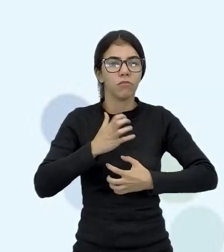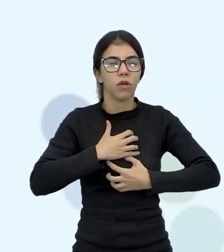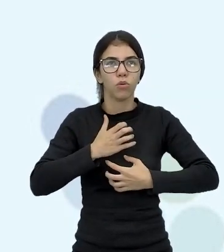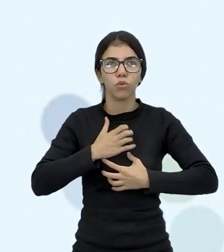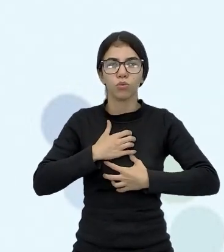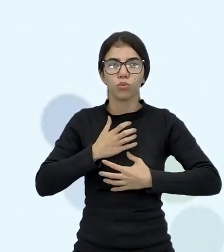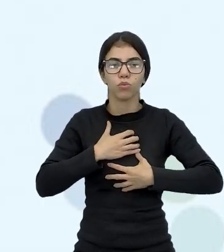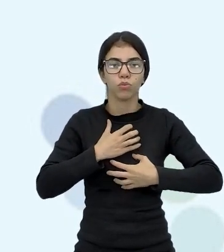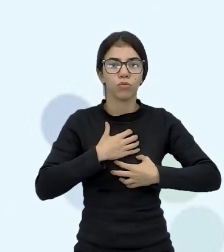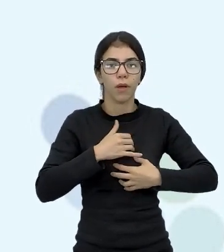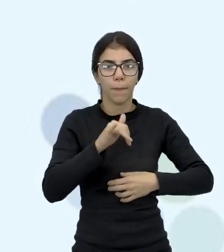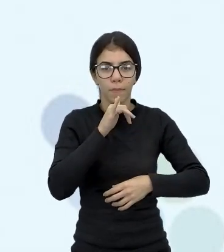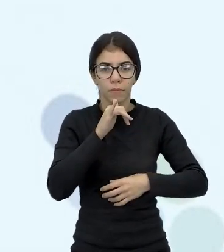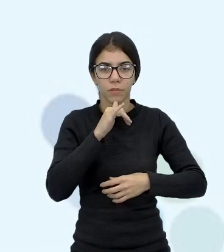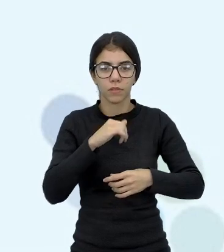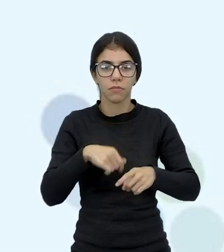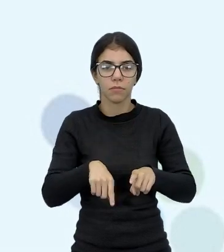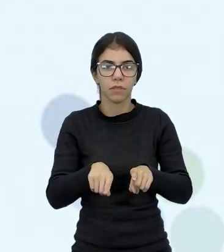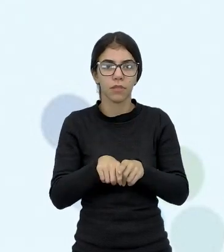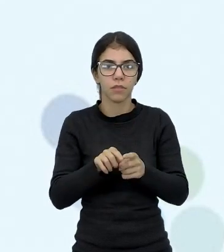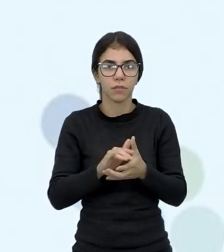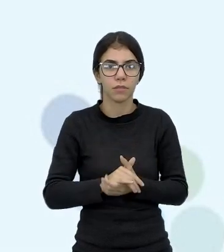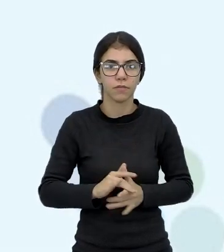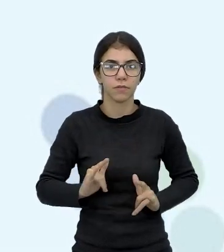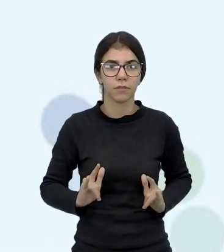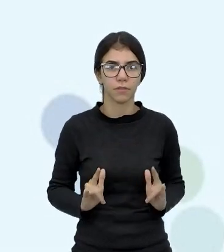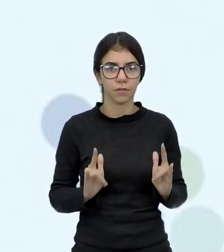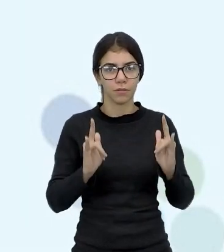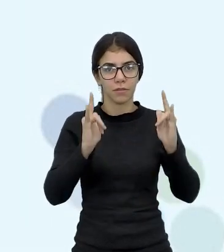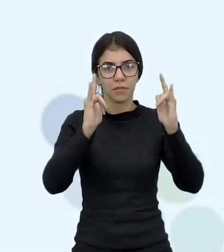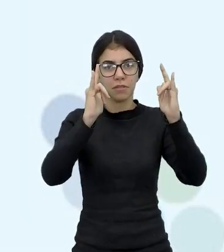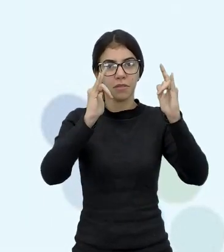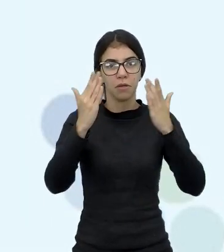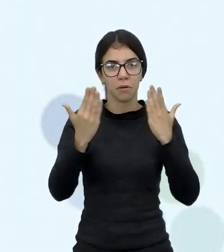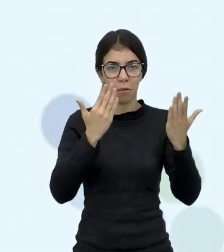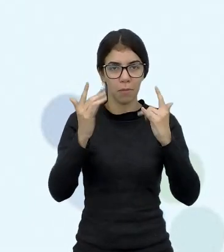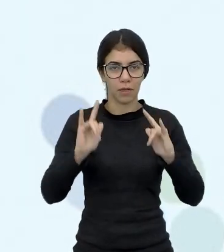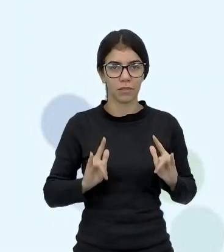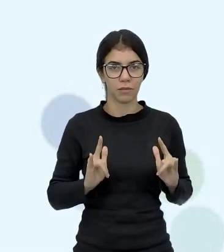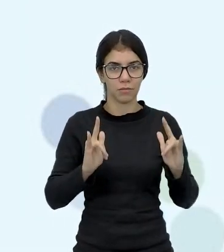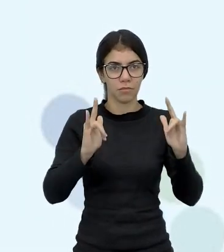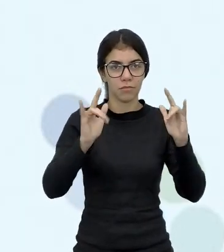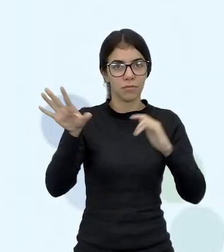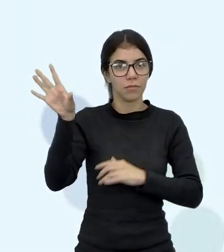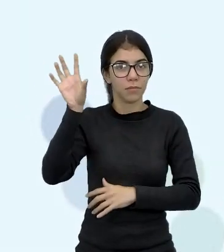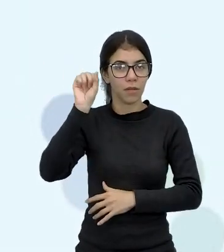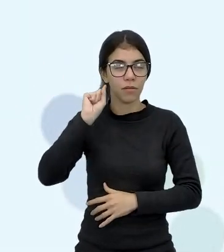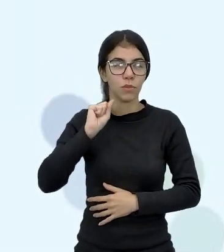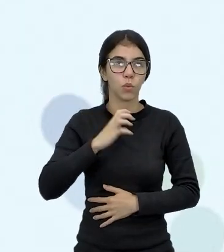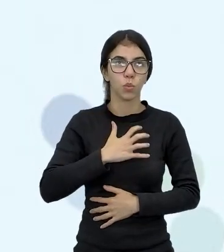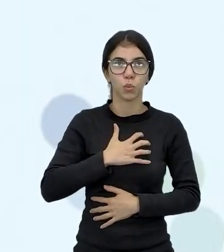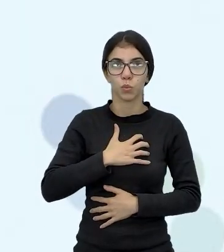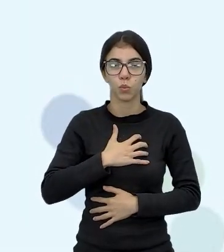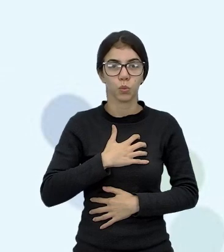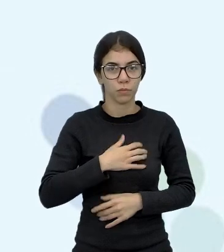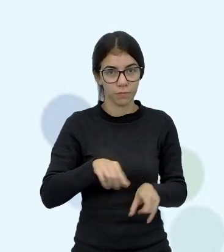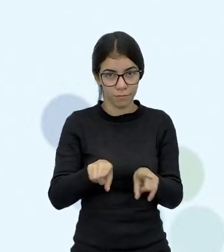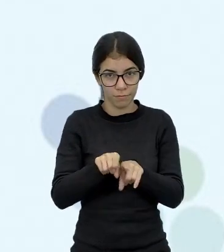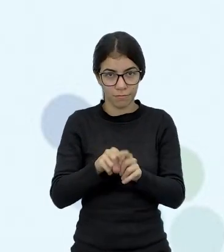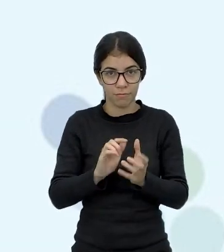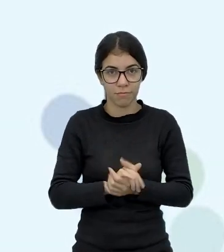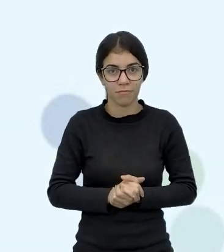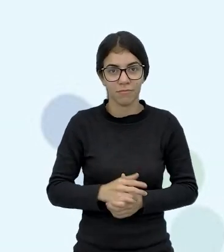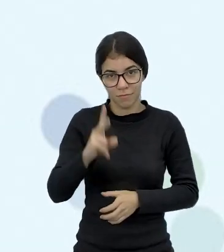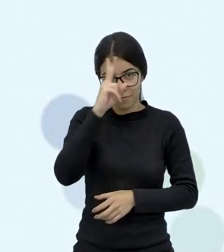ficar parecendo um elevador, né? Quando você entra no elevador tem uma musiquinha, né? Então, o seu vídeo também pode ter uma musiquinha lá de fundo, né?